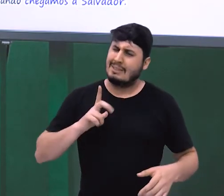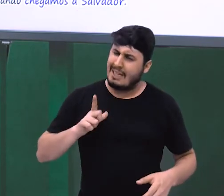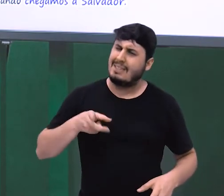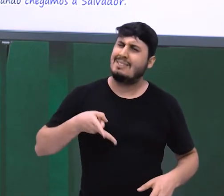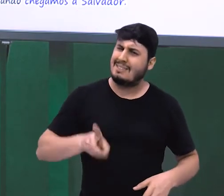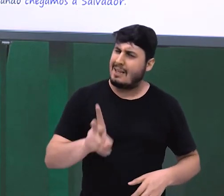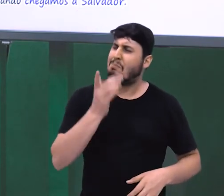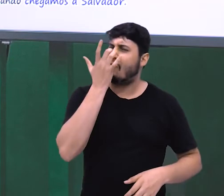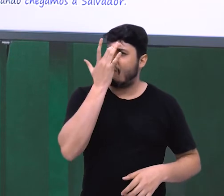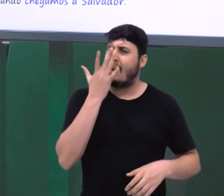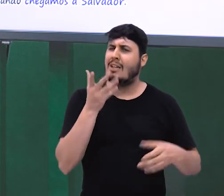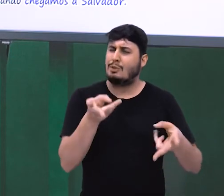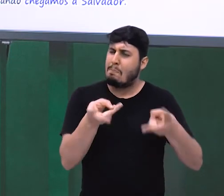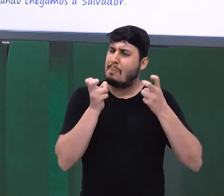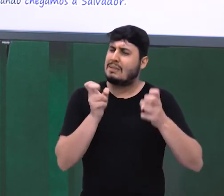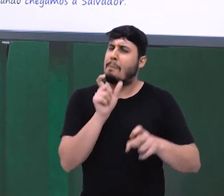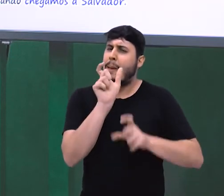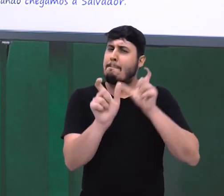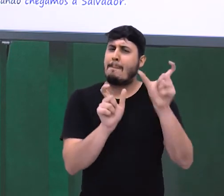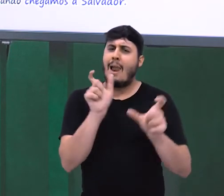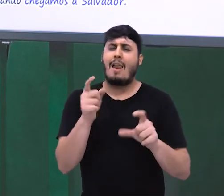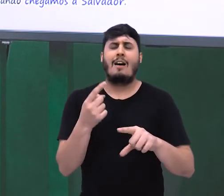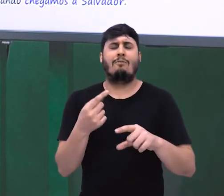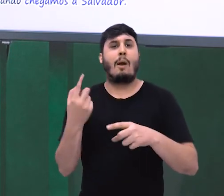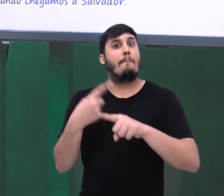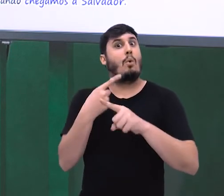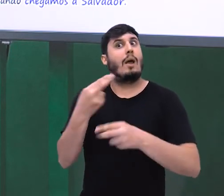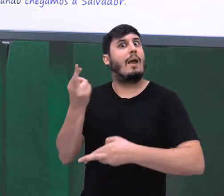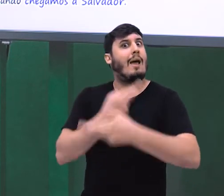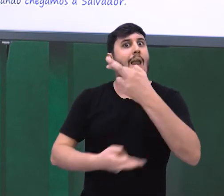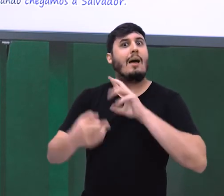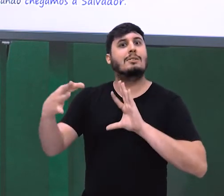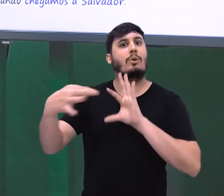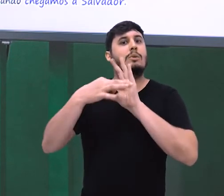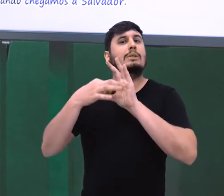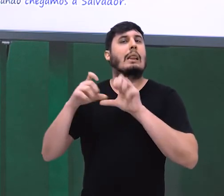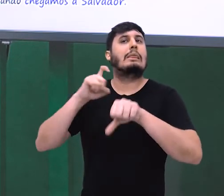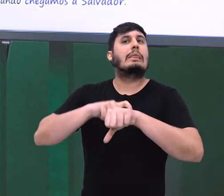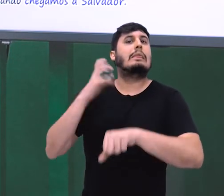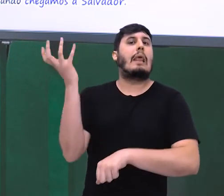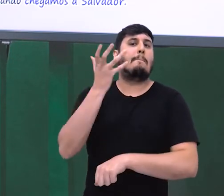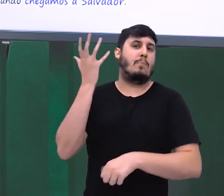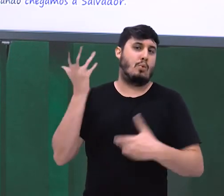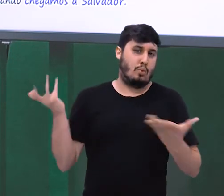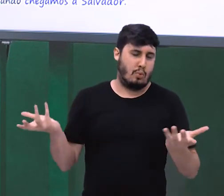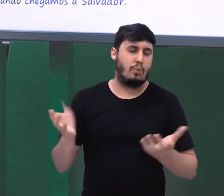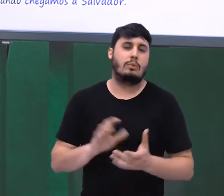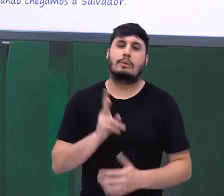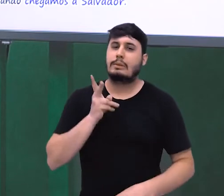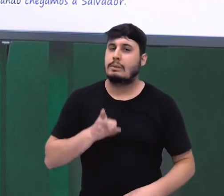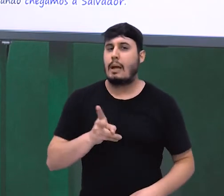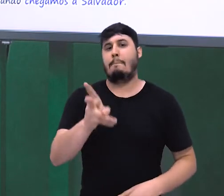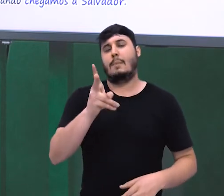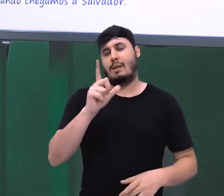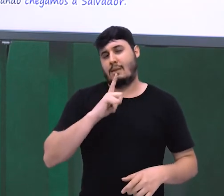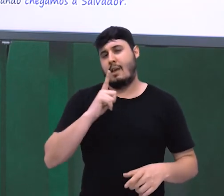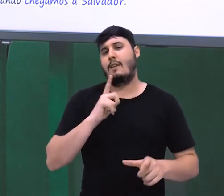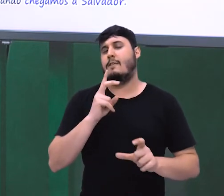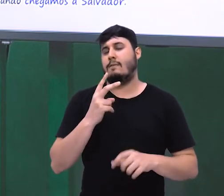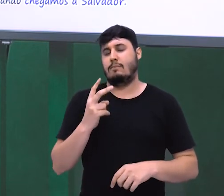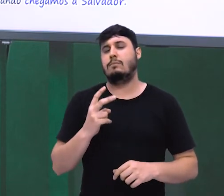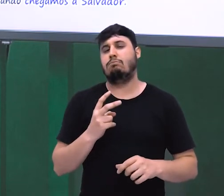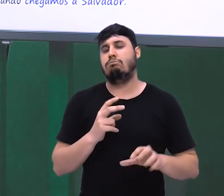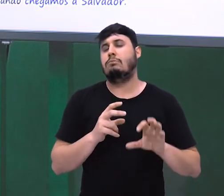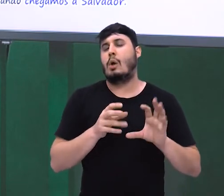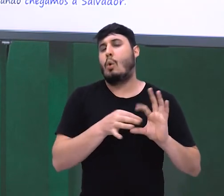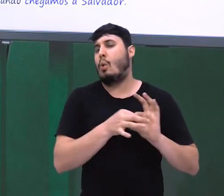são fáceis de a gente perceber porque a gente usa o tempo todo. A gente usa esses valores semânticos, o valor semântico temporal o